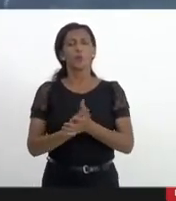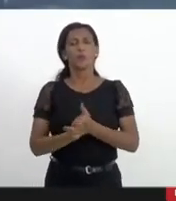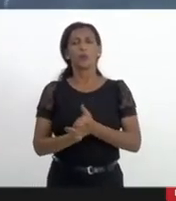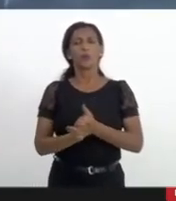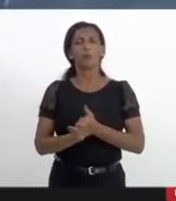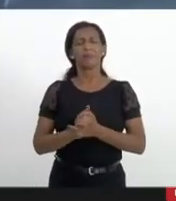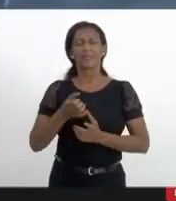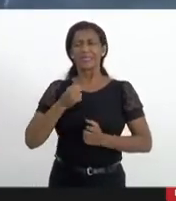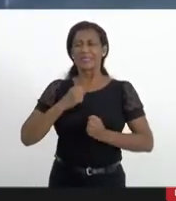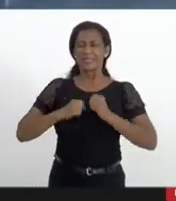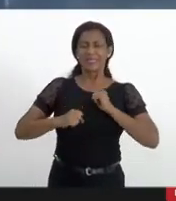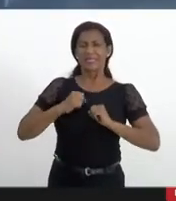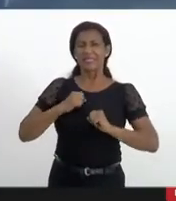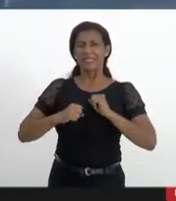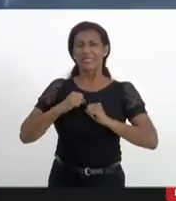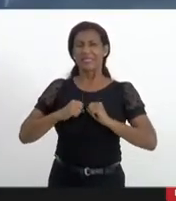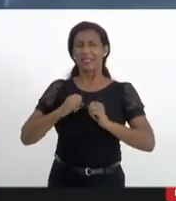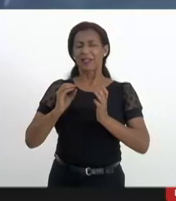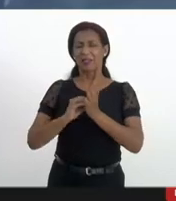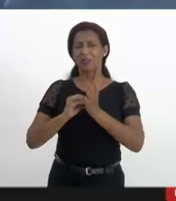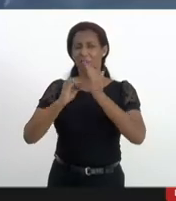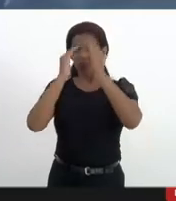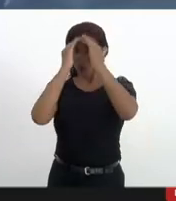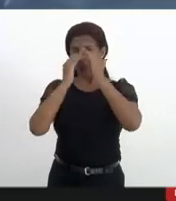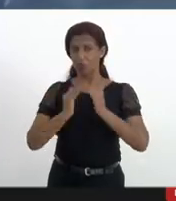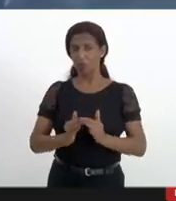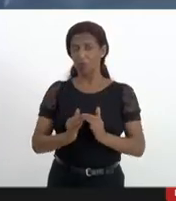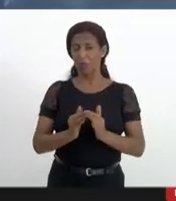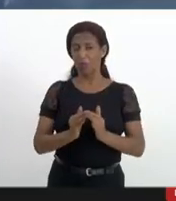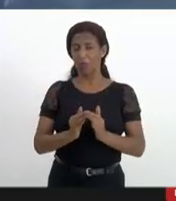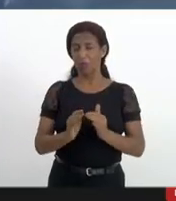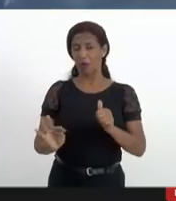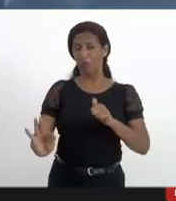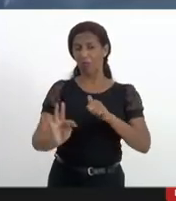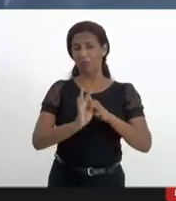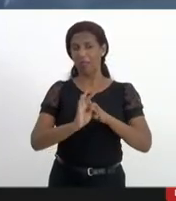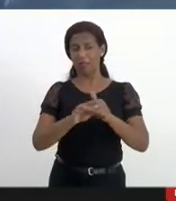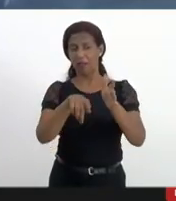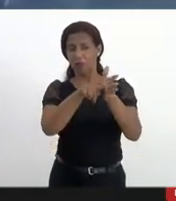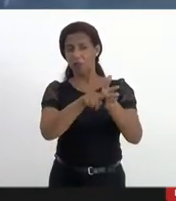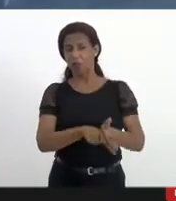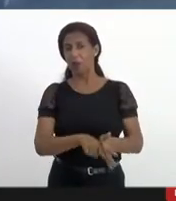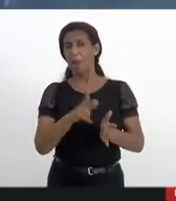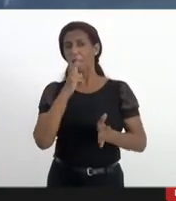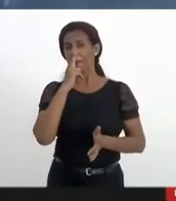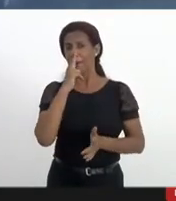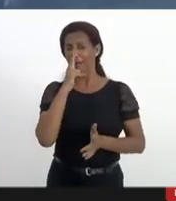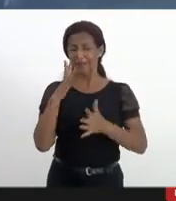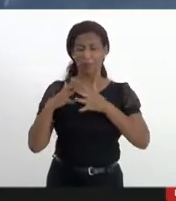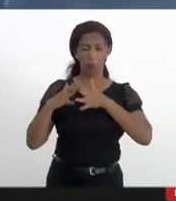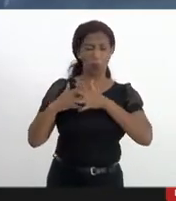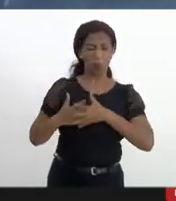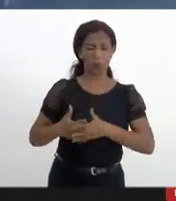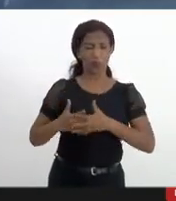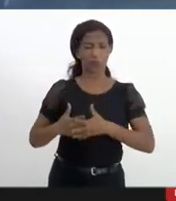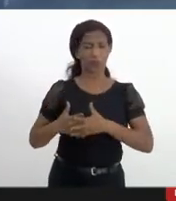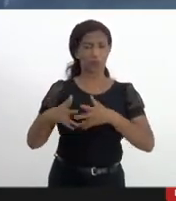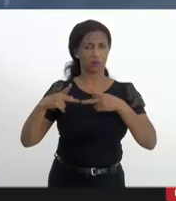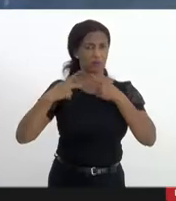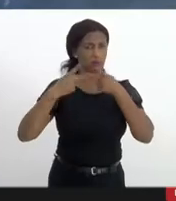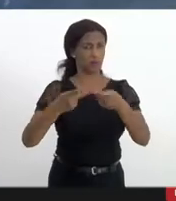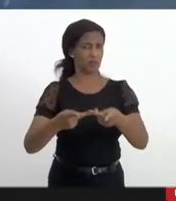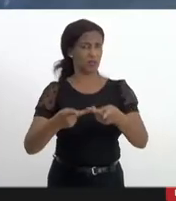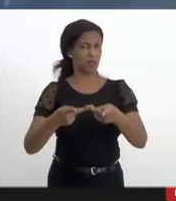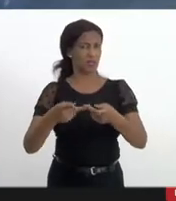inquietação também do não respeito à técnica investigativa e jurídica, porque me parece que essa fala traz conclusões prévias. Seria